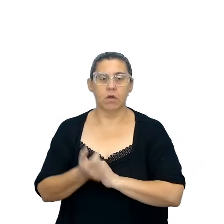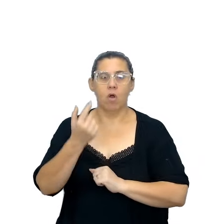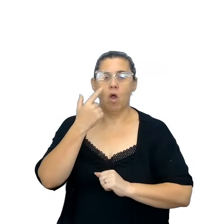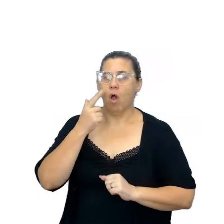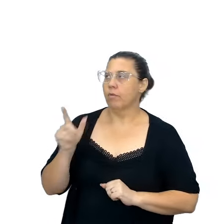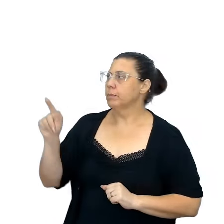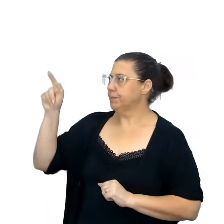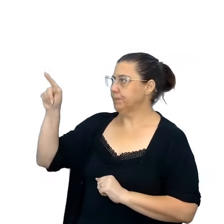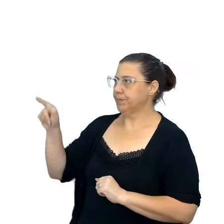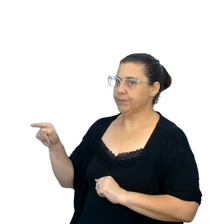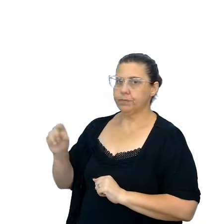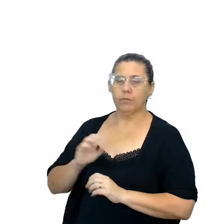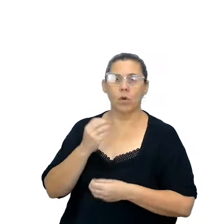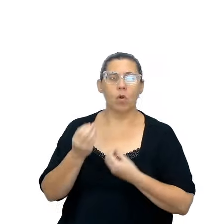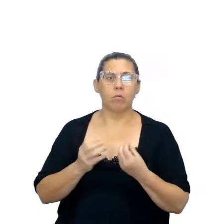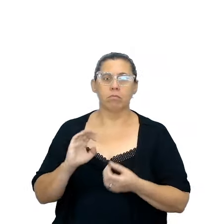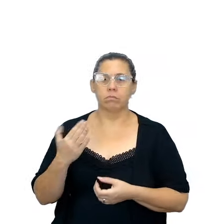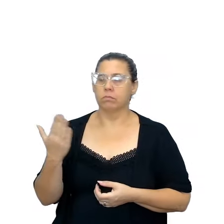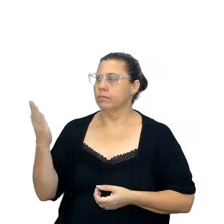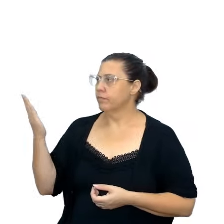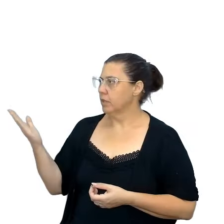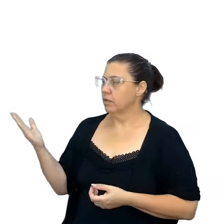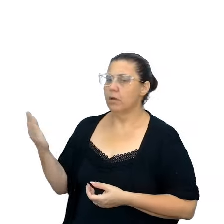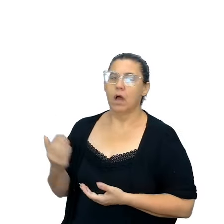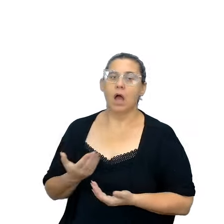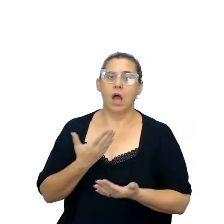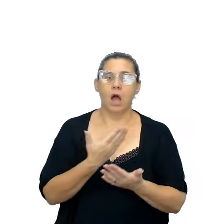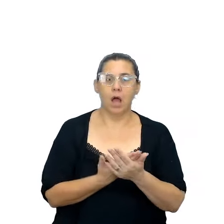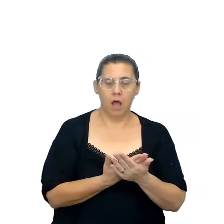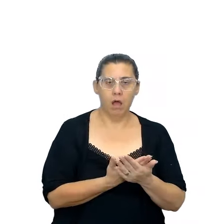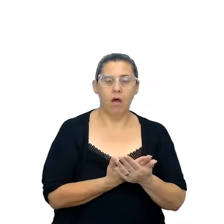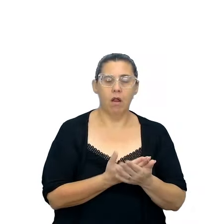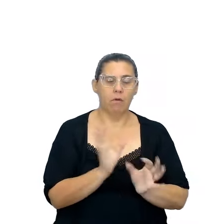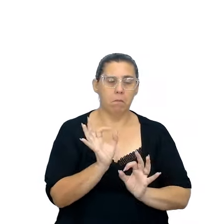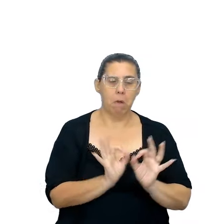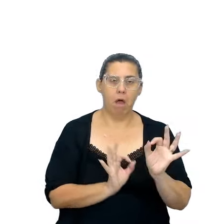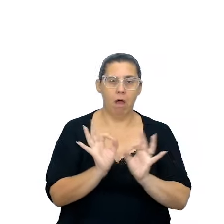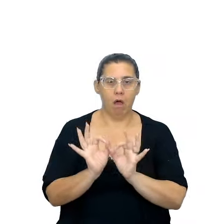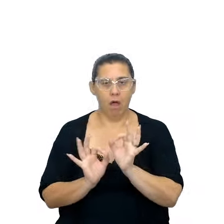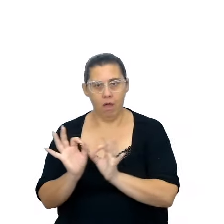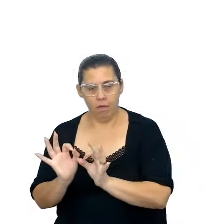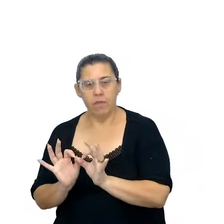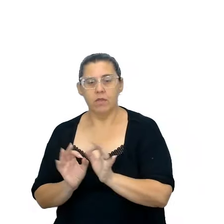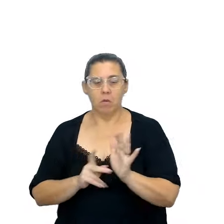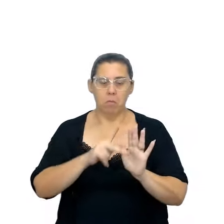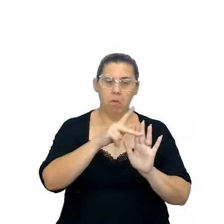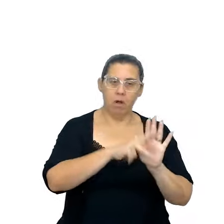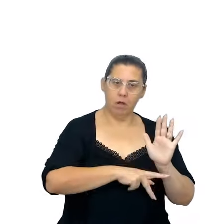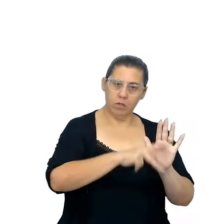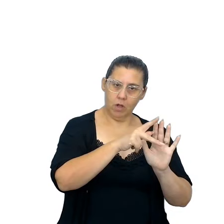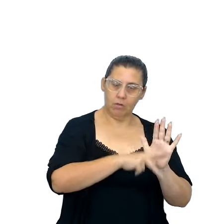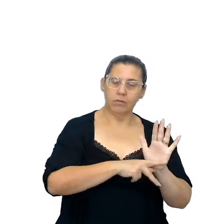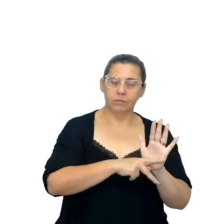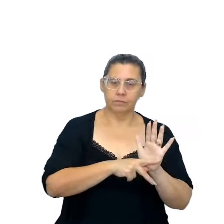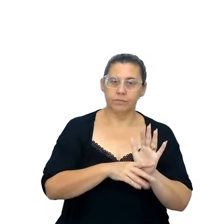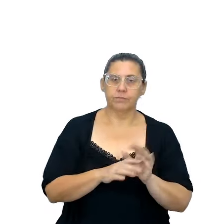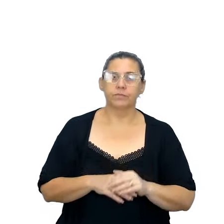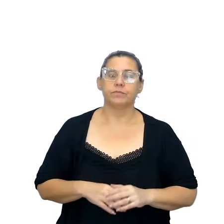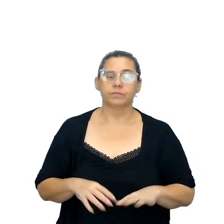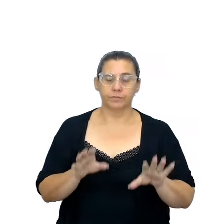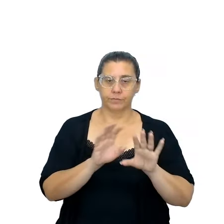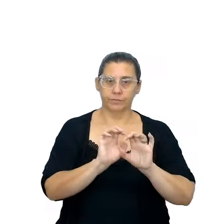aqui como seria. Nessa aula, você irá planejar, então, estamos aí fazendo um projeto, né, um planejamento para